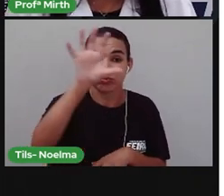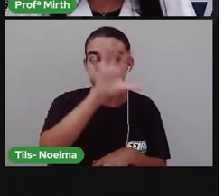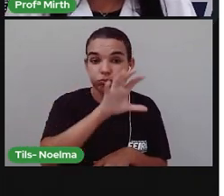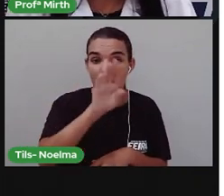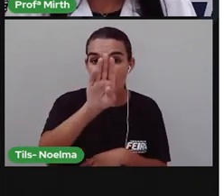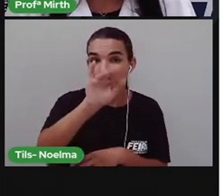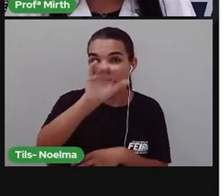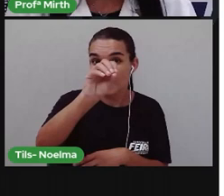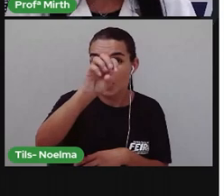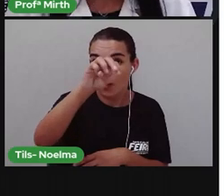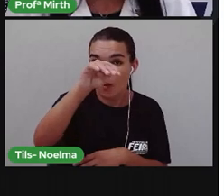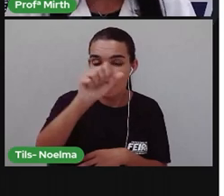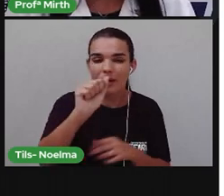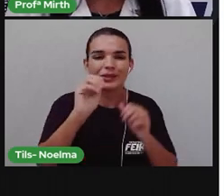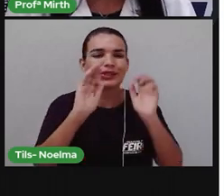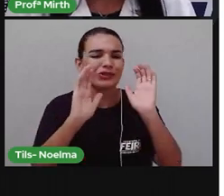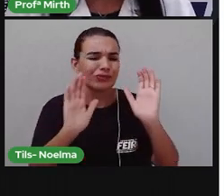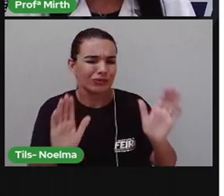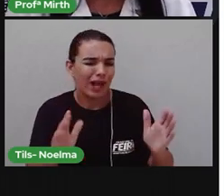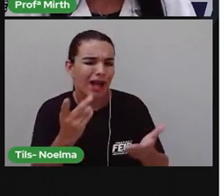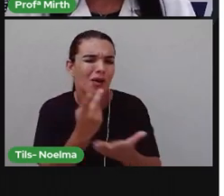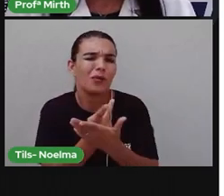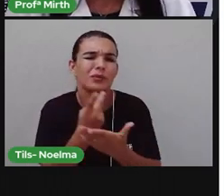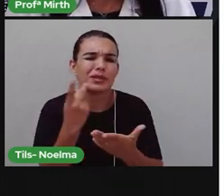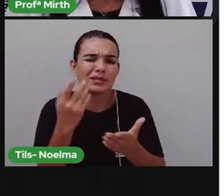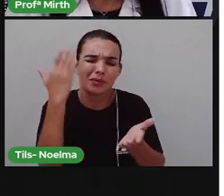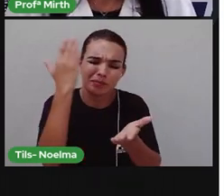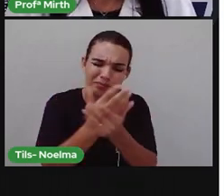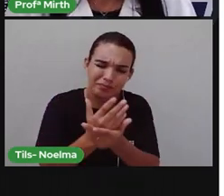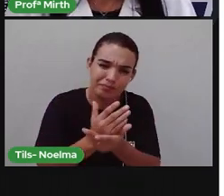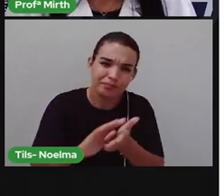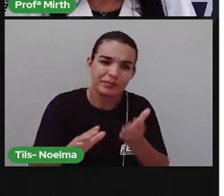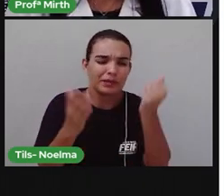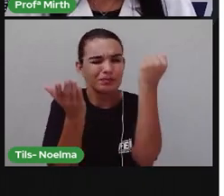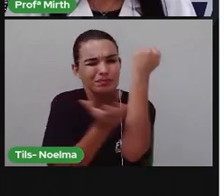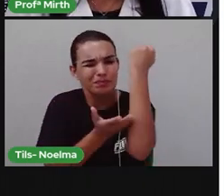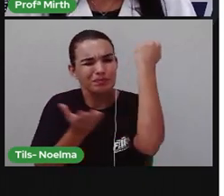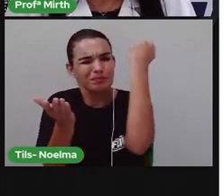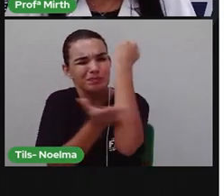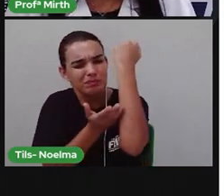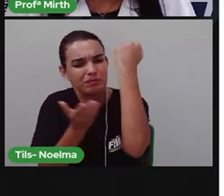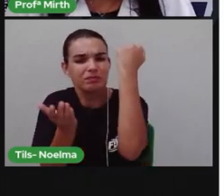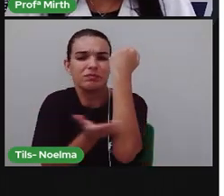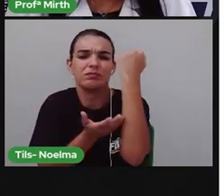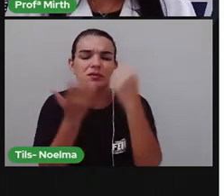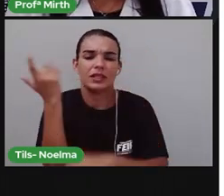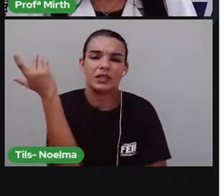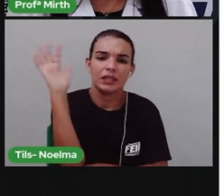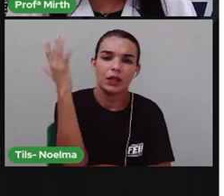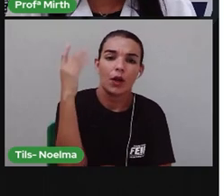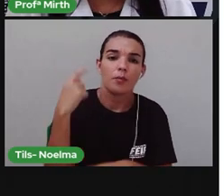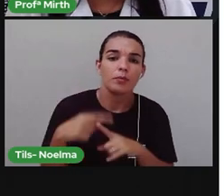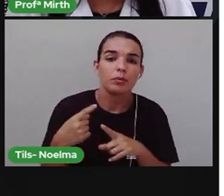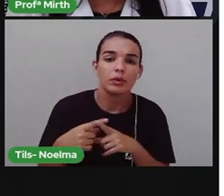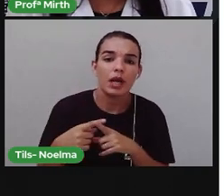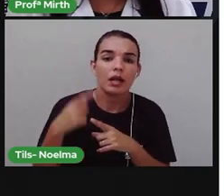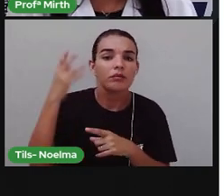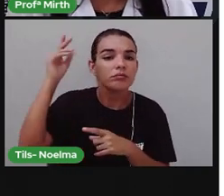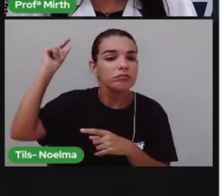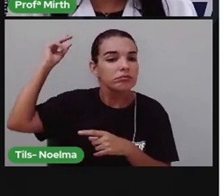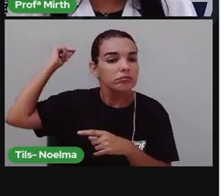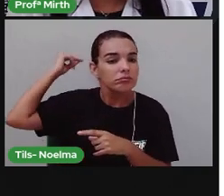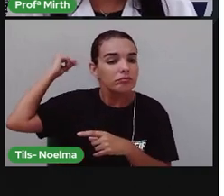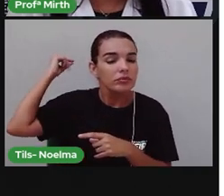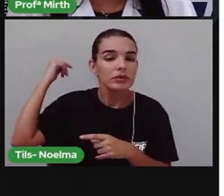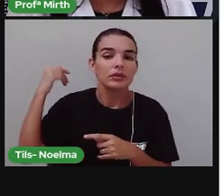foi desmatada Cerca de 46% De sua vegetação É... Original É original, né?